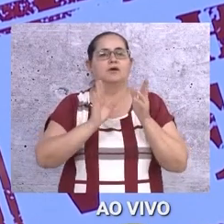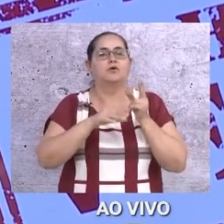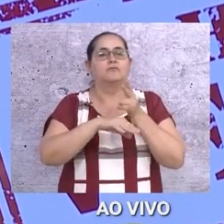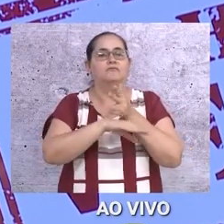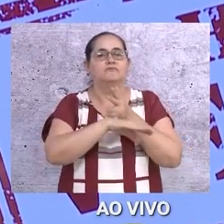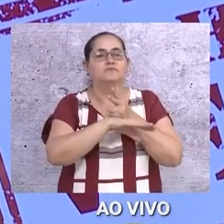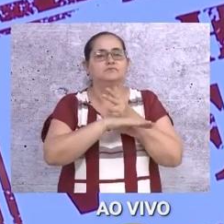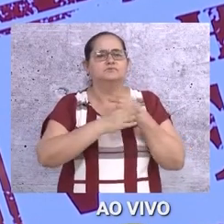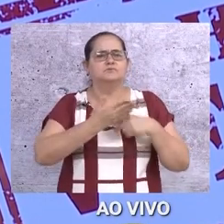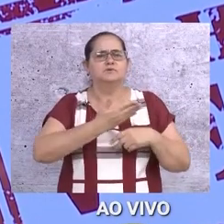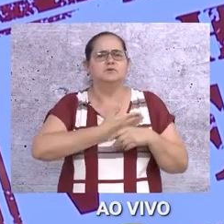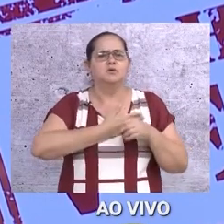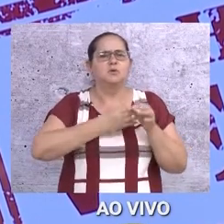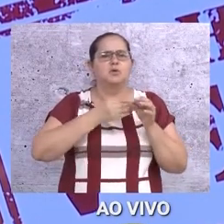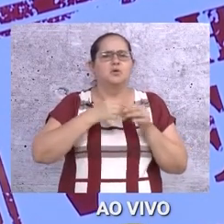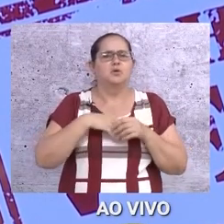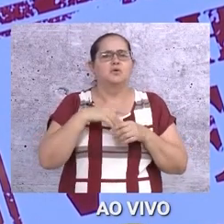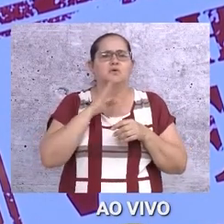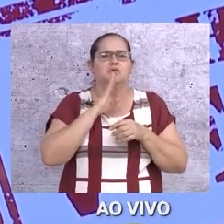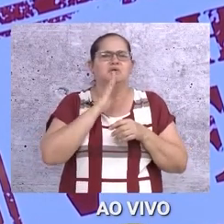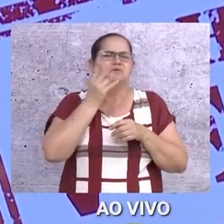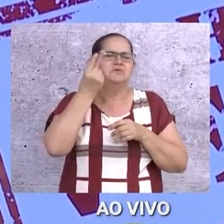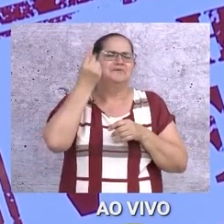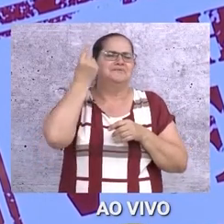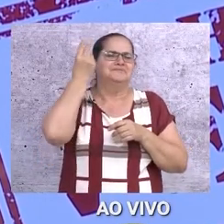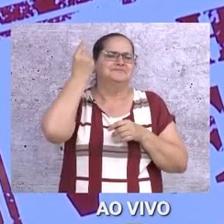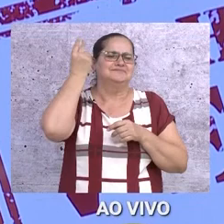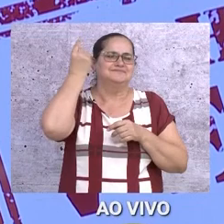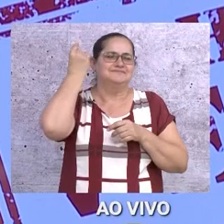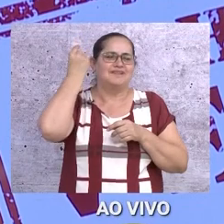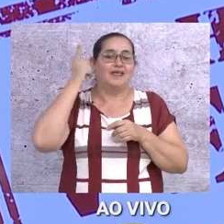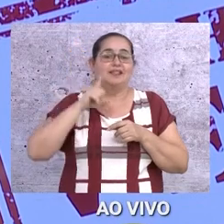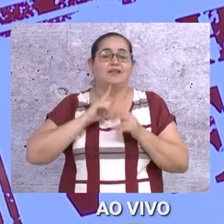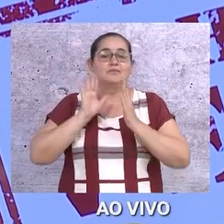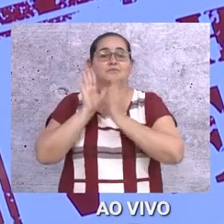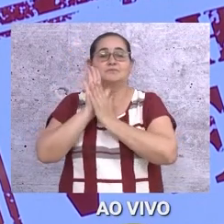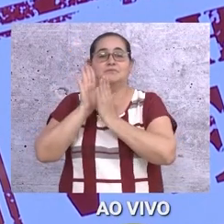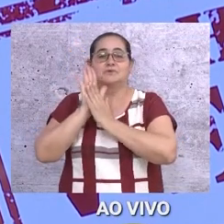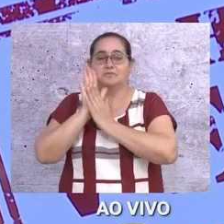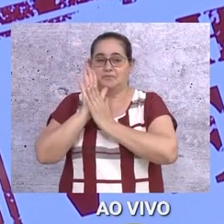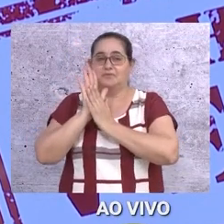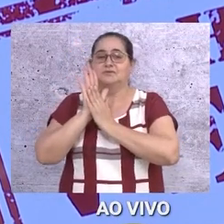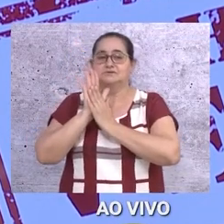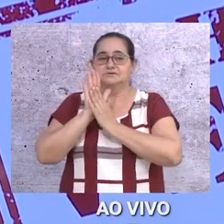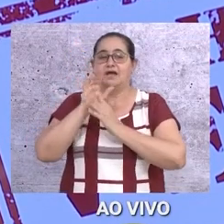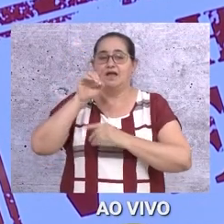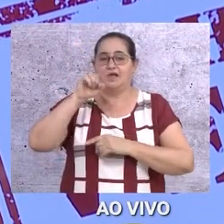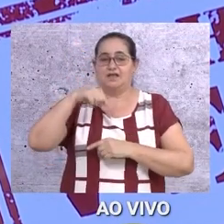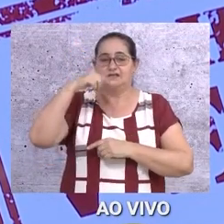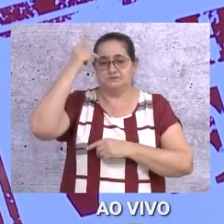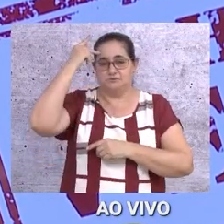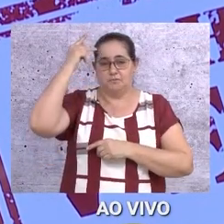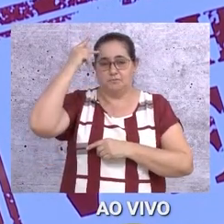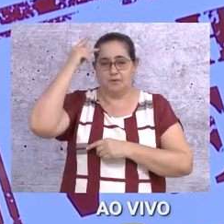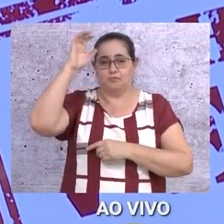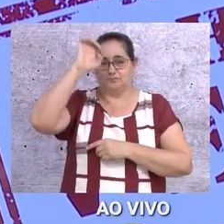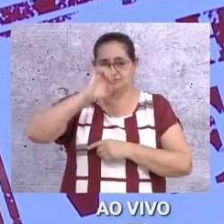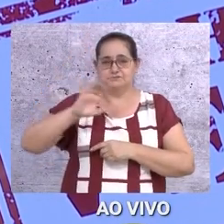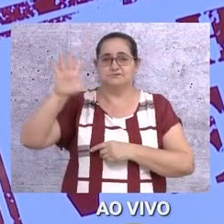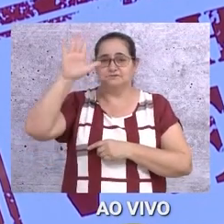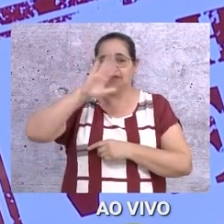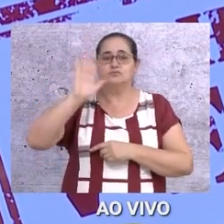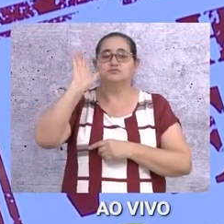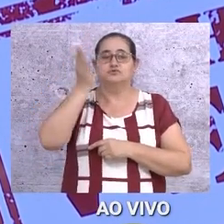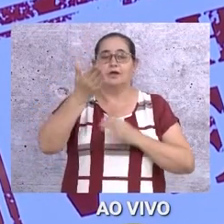de um amigo nosso de longa data, que tem um projeto caminhando aqui no estado de São Paulo, que já